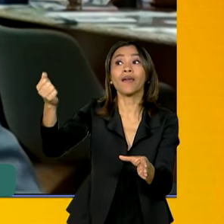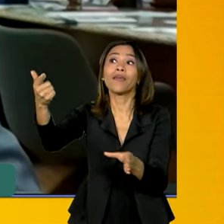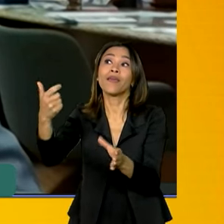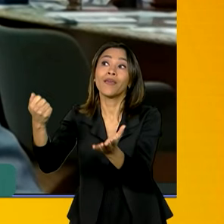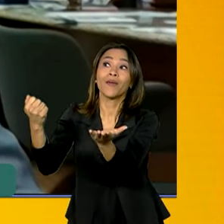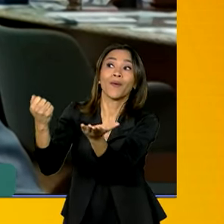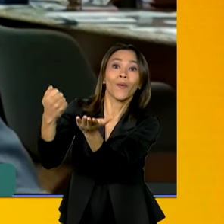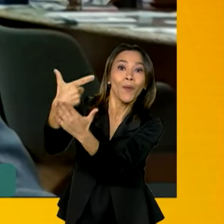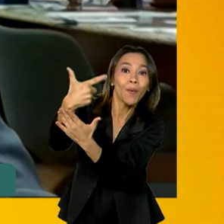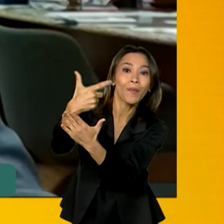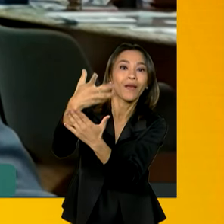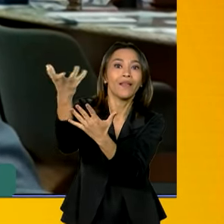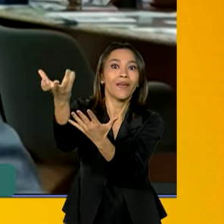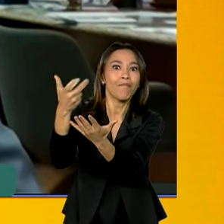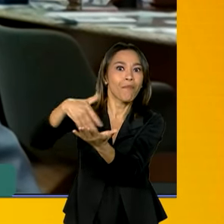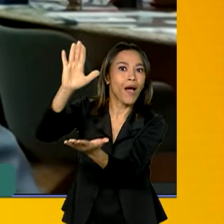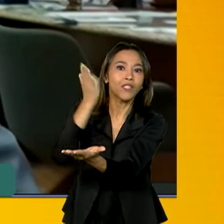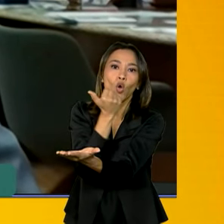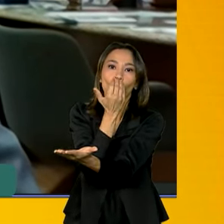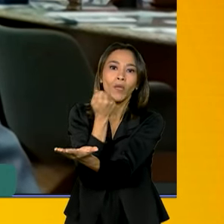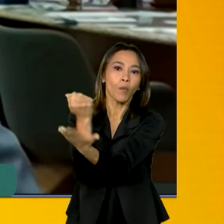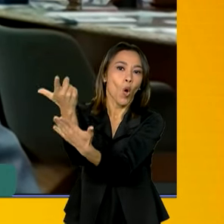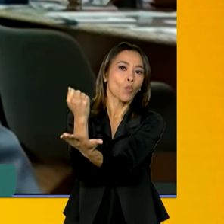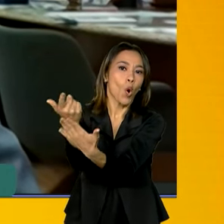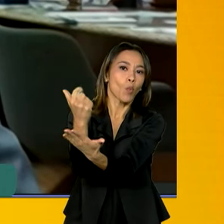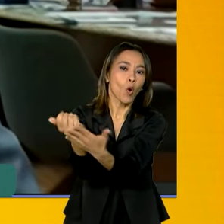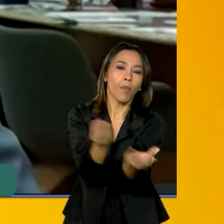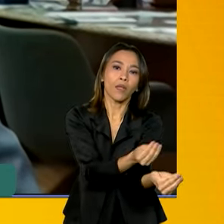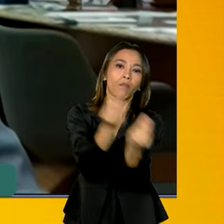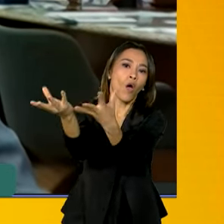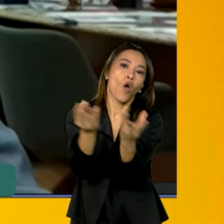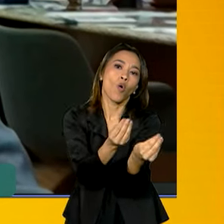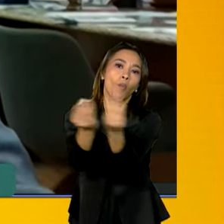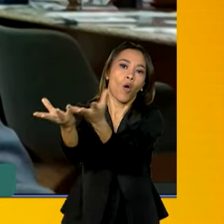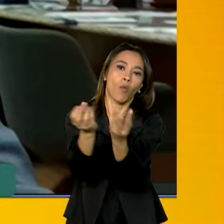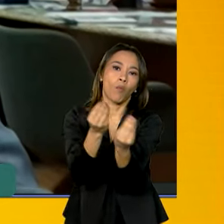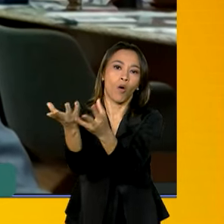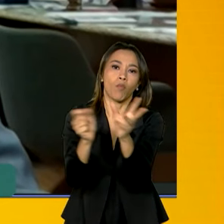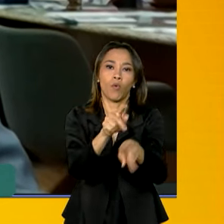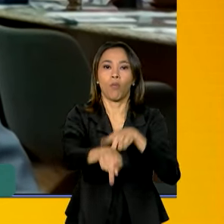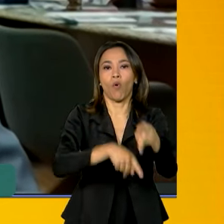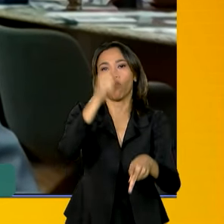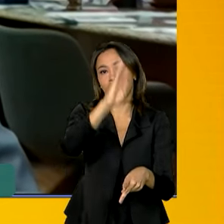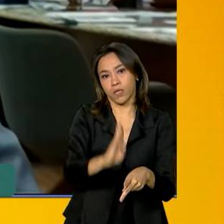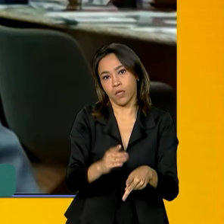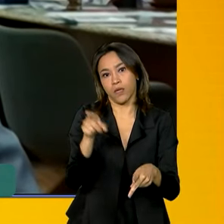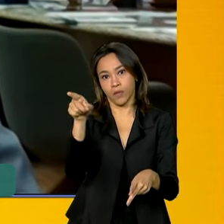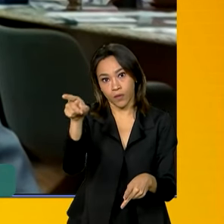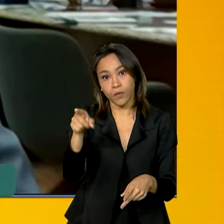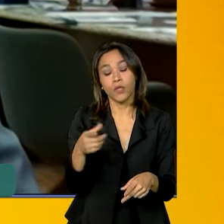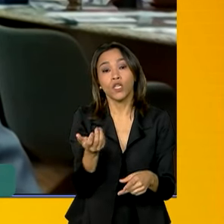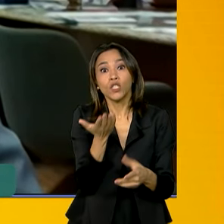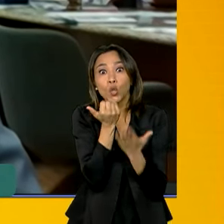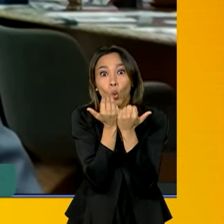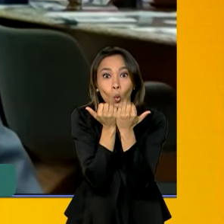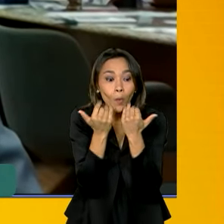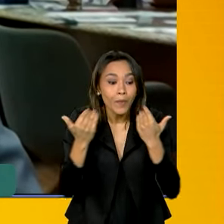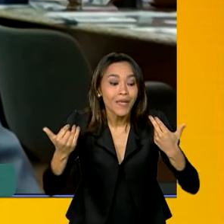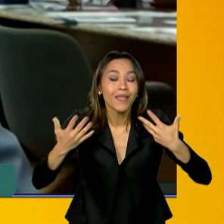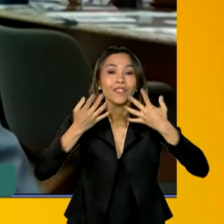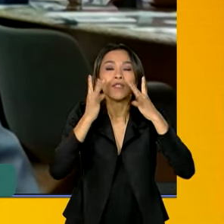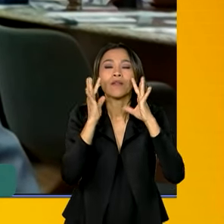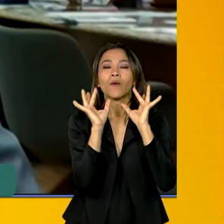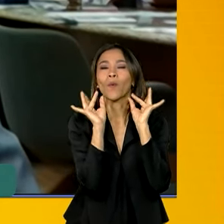de comida, alimentar o povo brasileiro e poder suprir o povo brasileiro de comida de